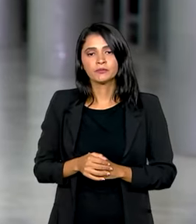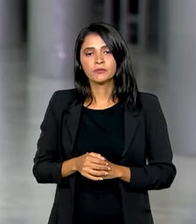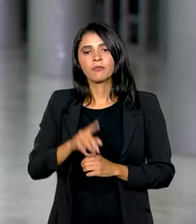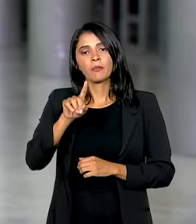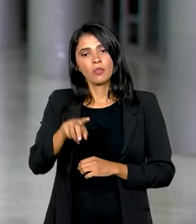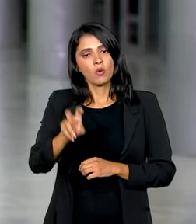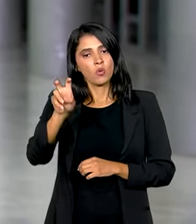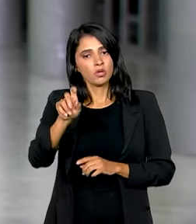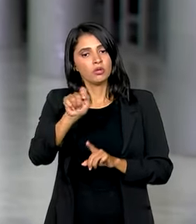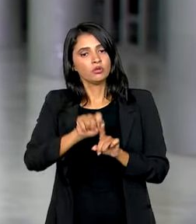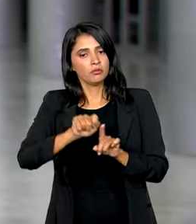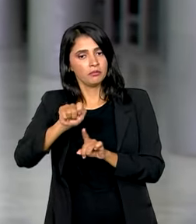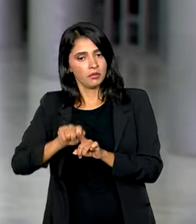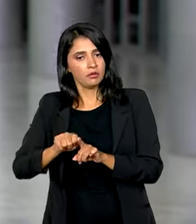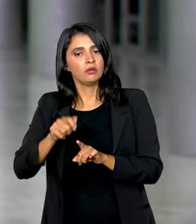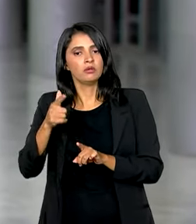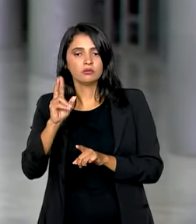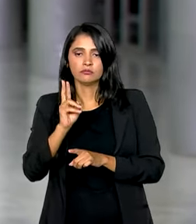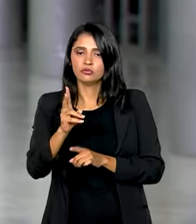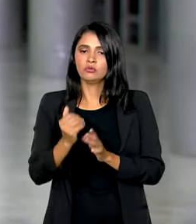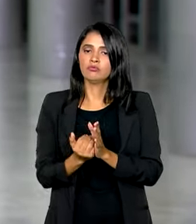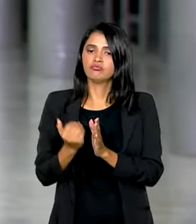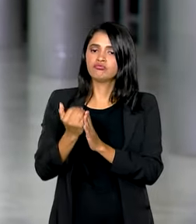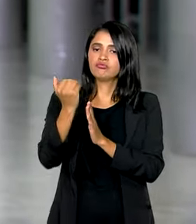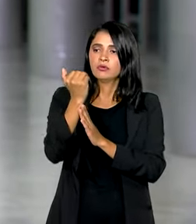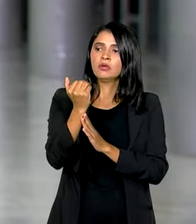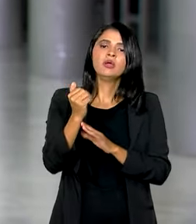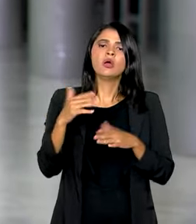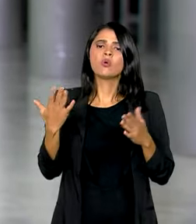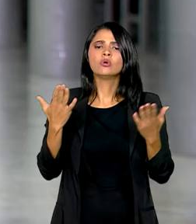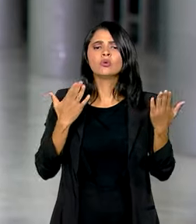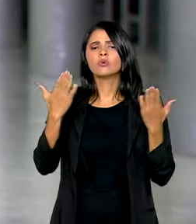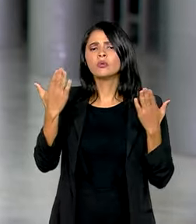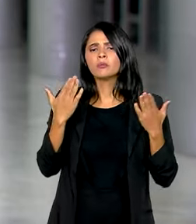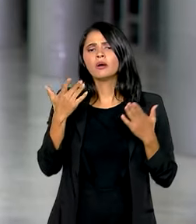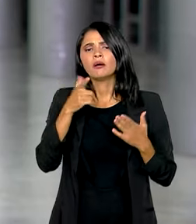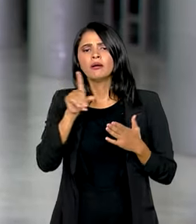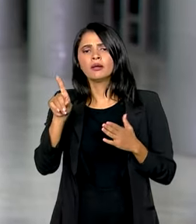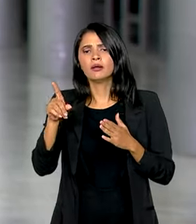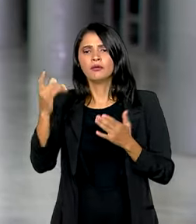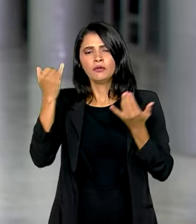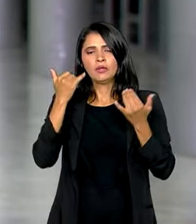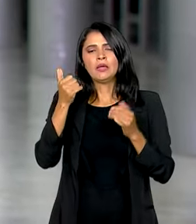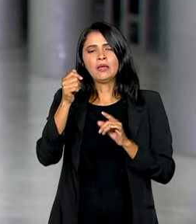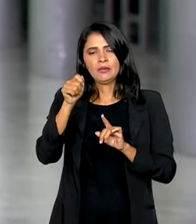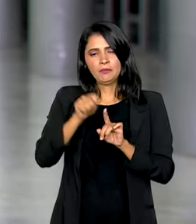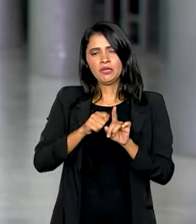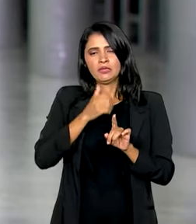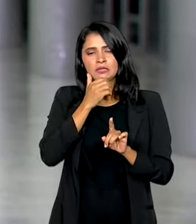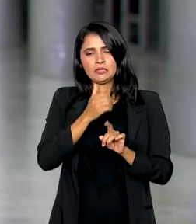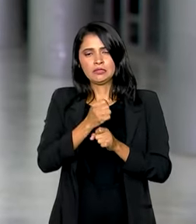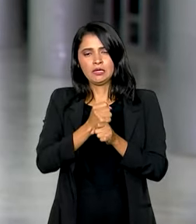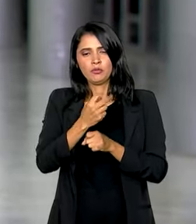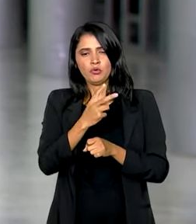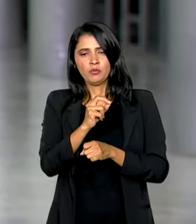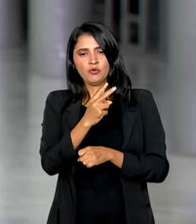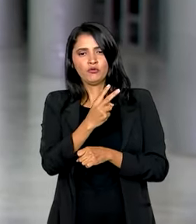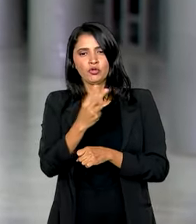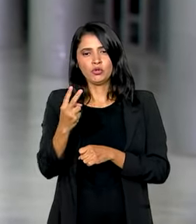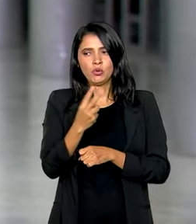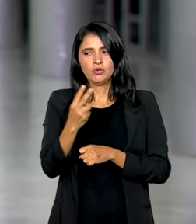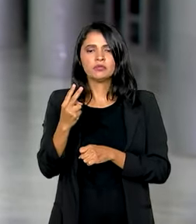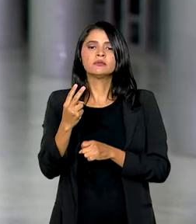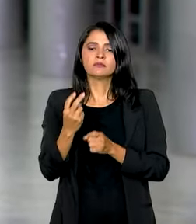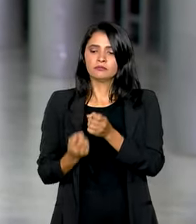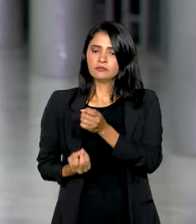o quinto mês consecutivo de crescimento. Quando se compara com os dados de dezembro de 2022, a produção